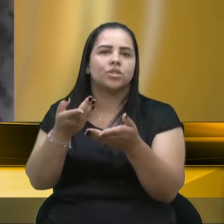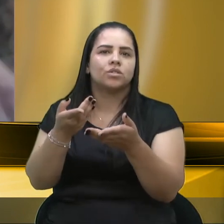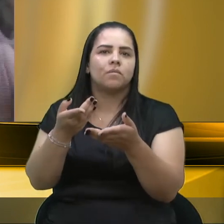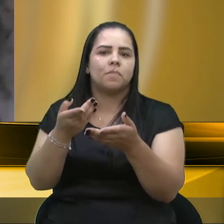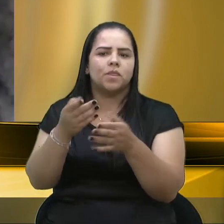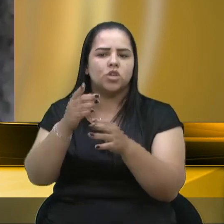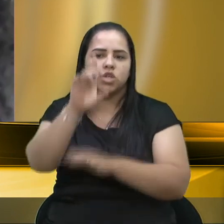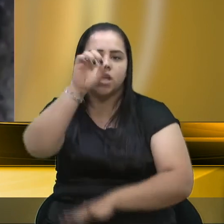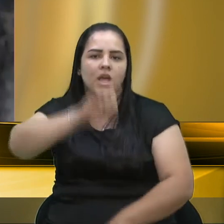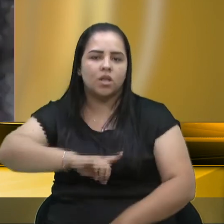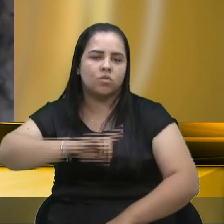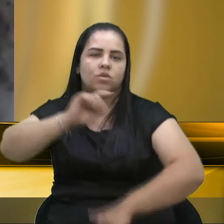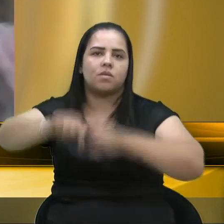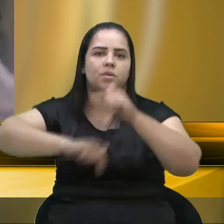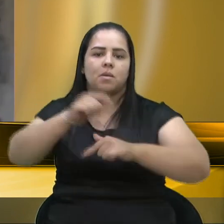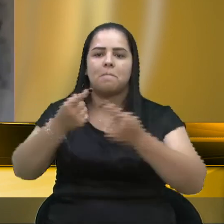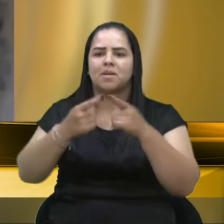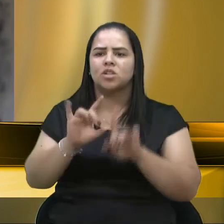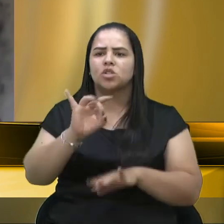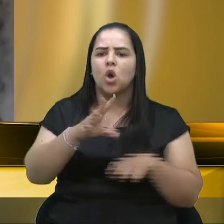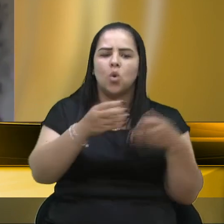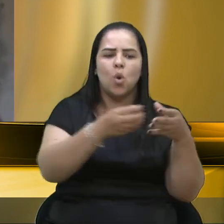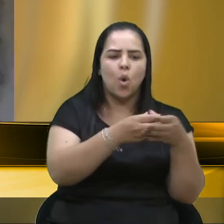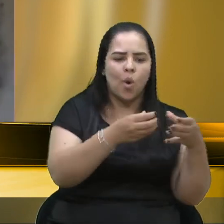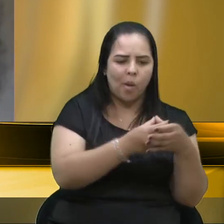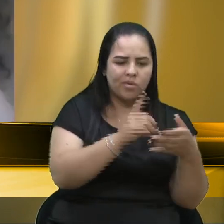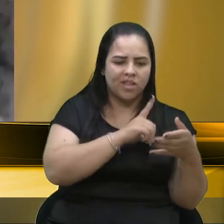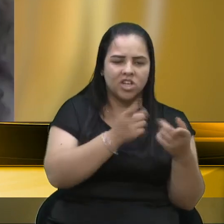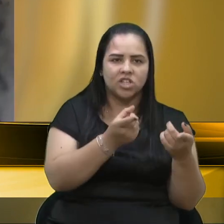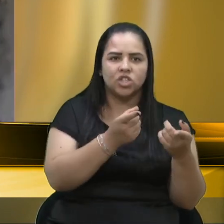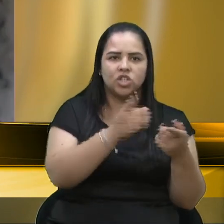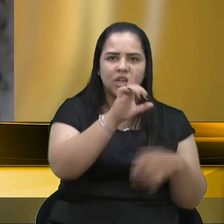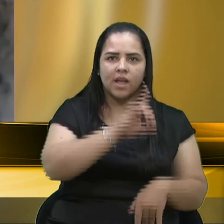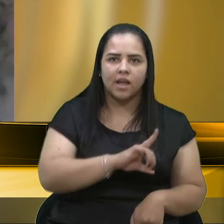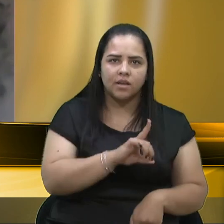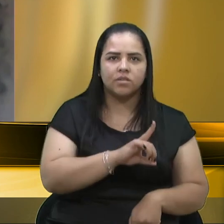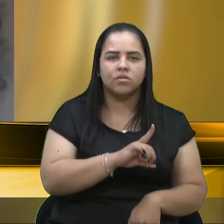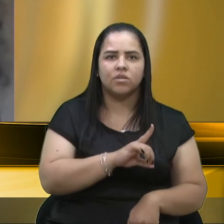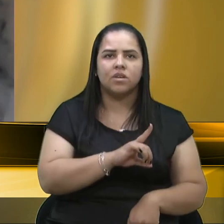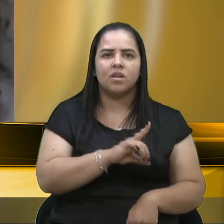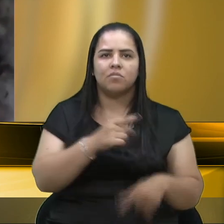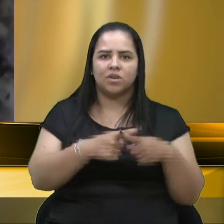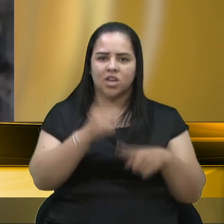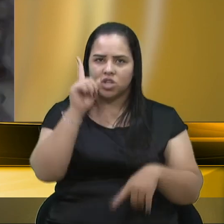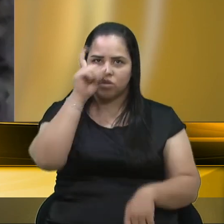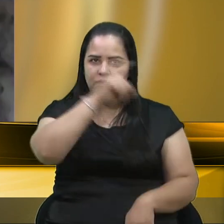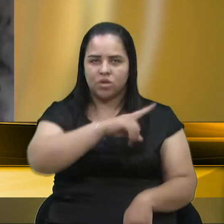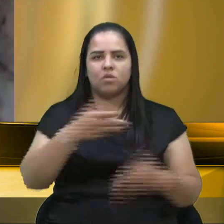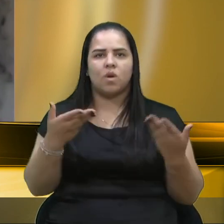regalias para apenas um setor, nesse momento tão difícil que a nossa economia estadual enfrenta. Muito obrigada. Obrigada. Obrigada.